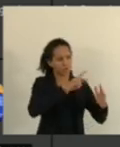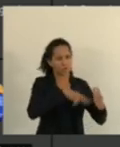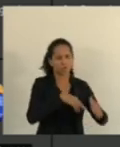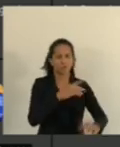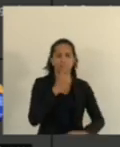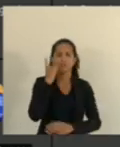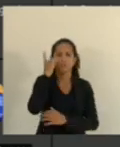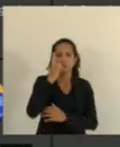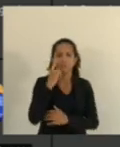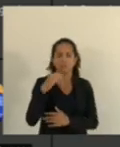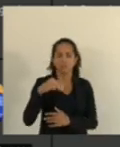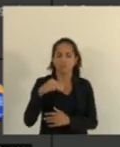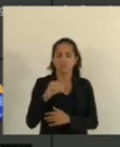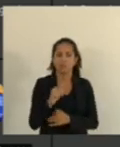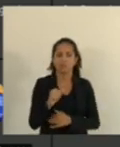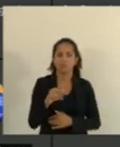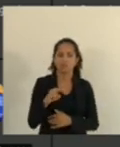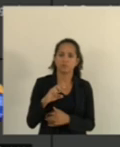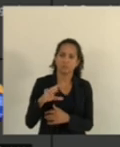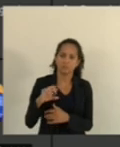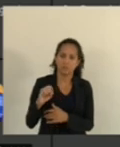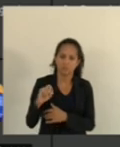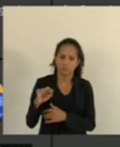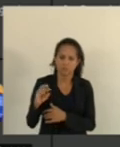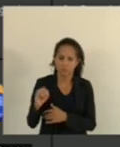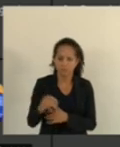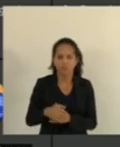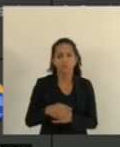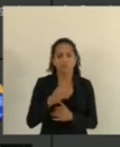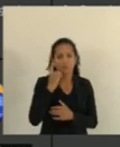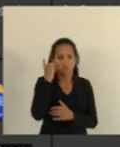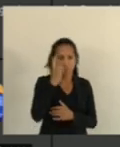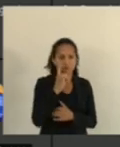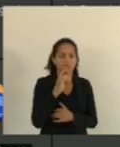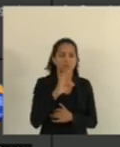Deputado Marcelo Santos E deputado Dr. Rafael Favado